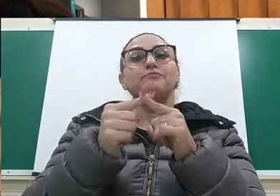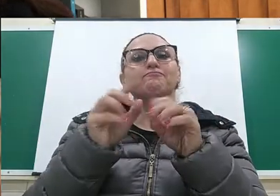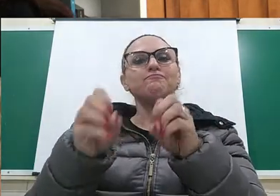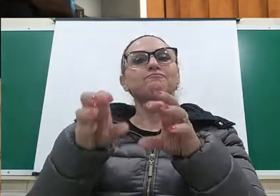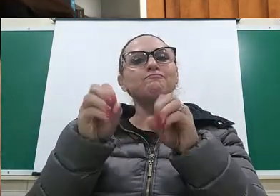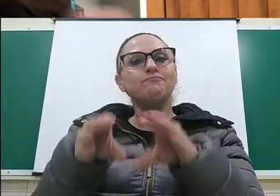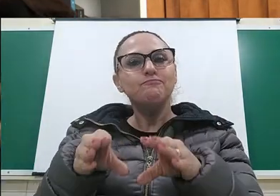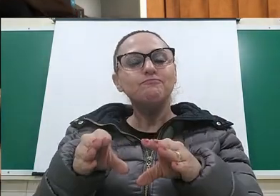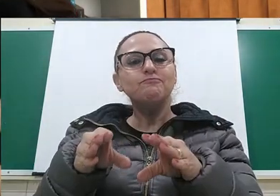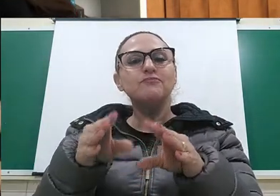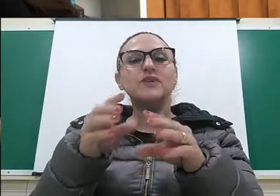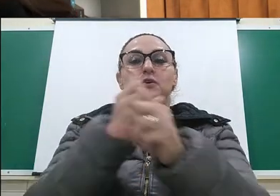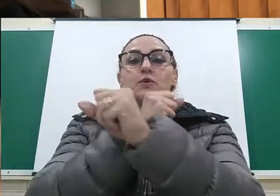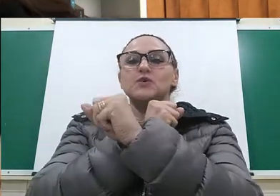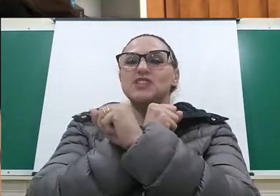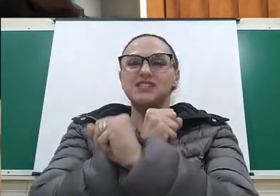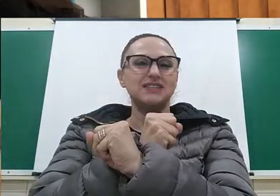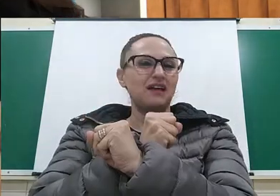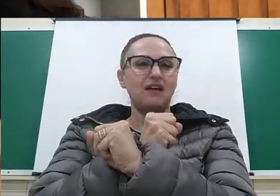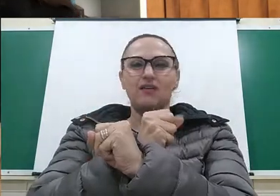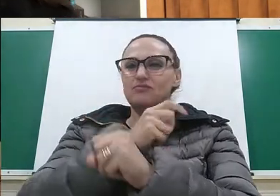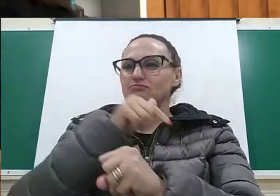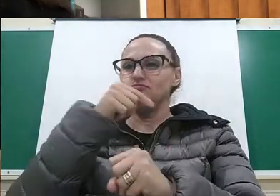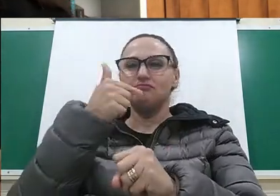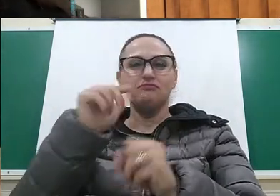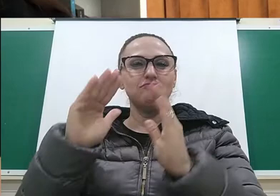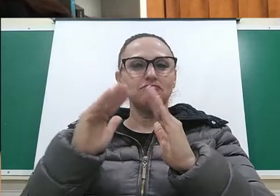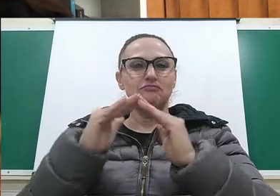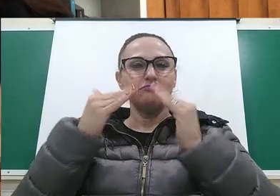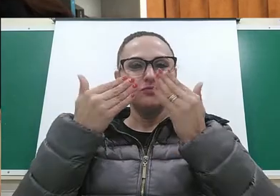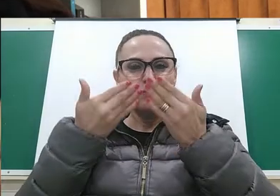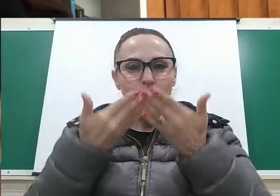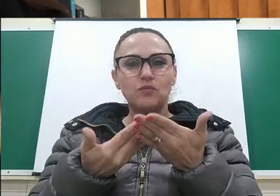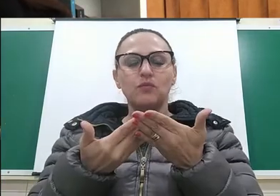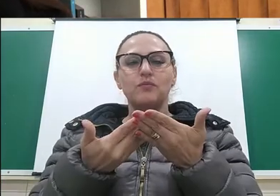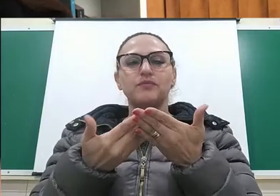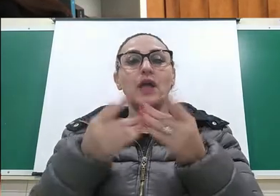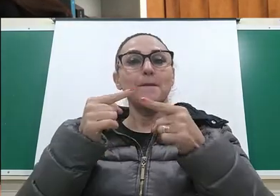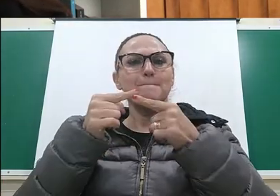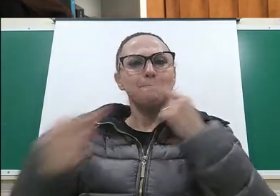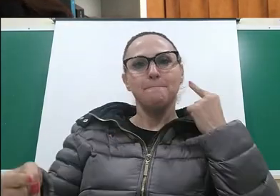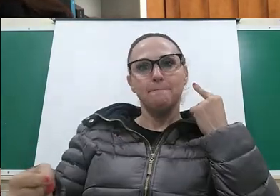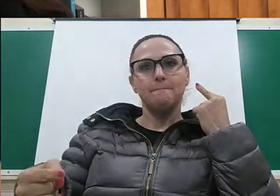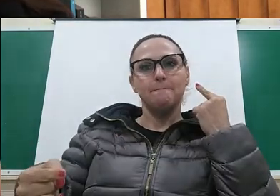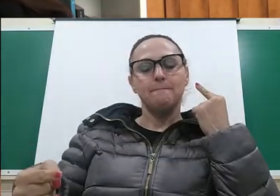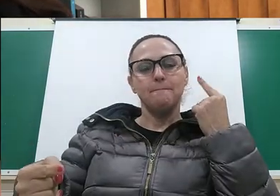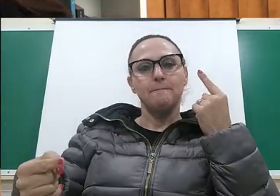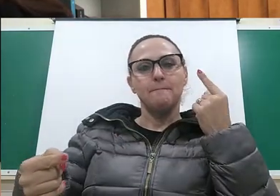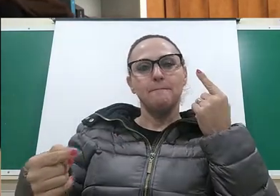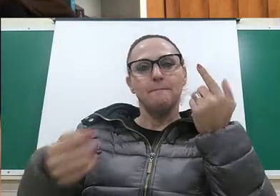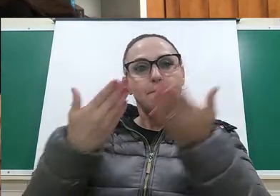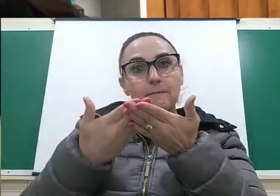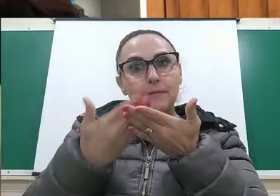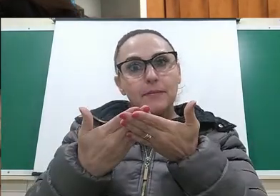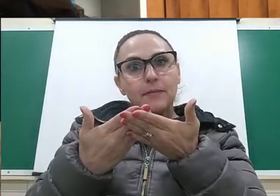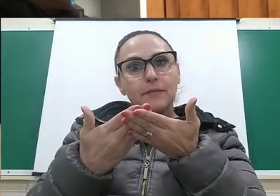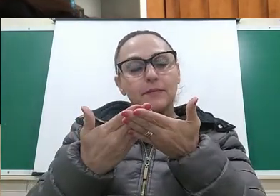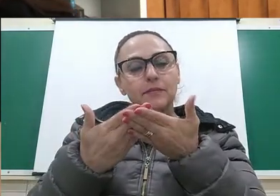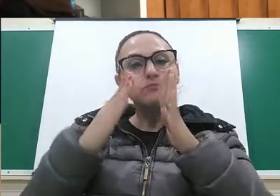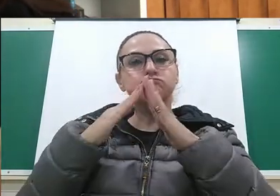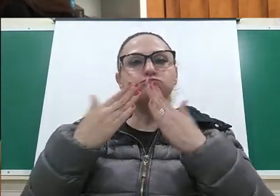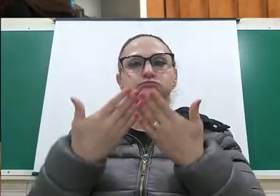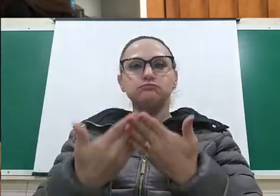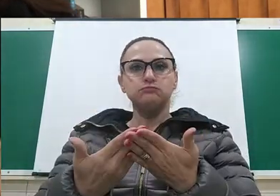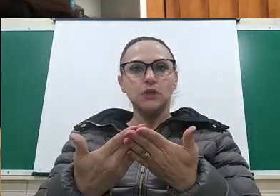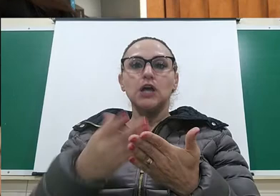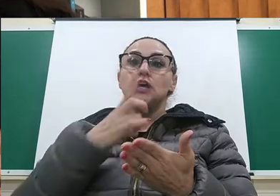educacional. Porque os escravos não tinham acesso à escola. Eles eram proibidos de frequentar a escola. Além disso,